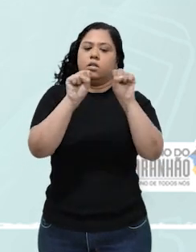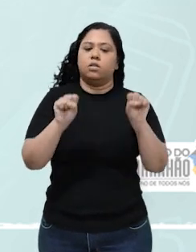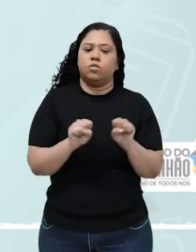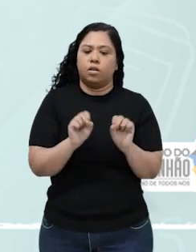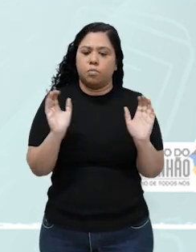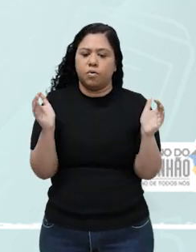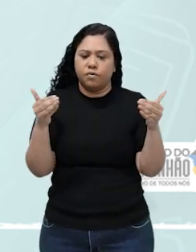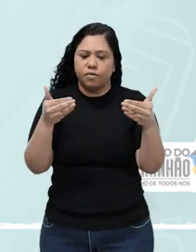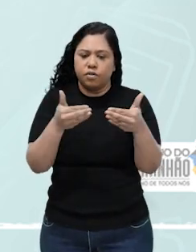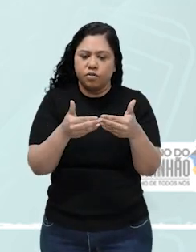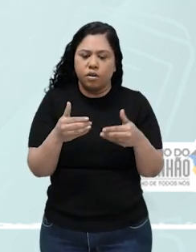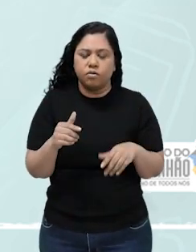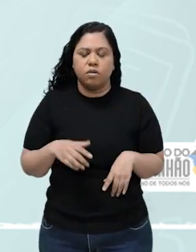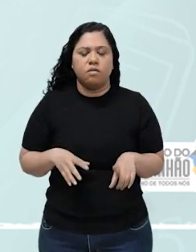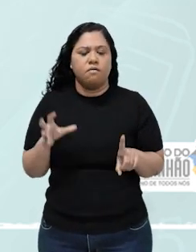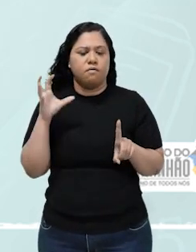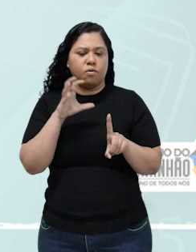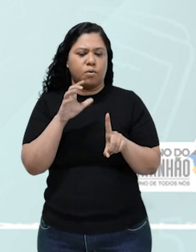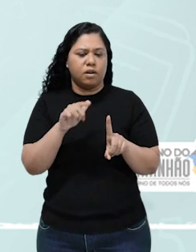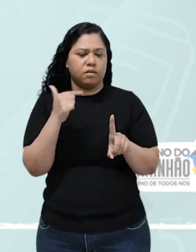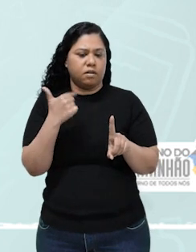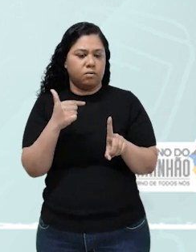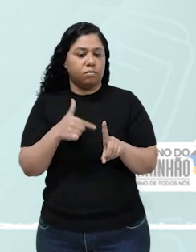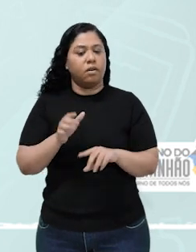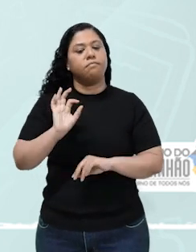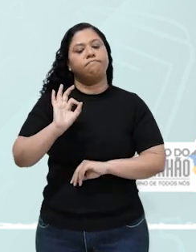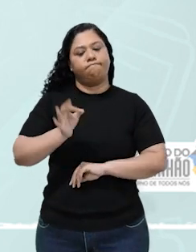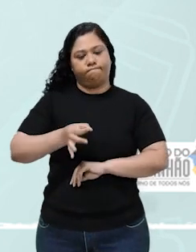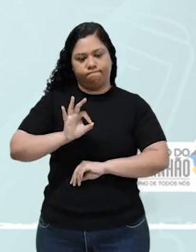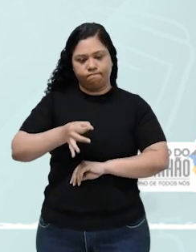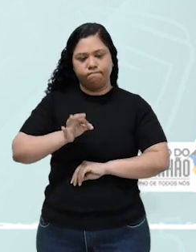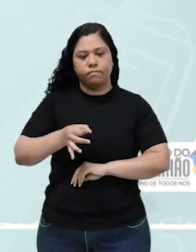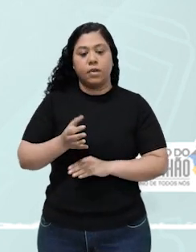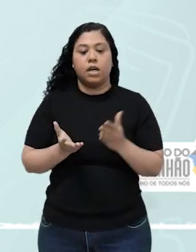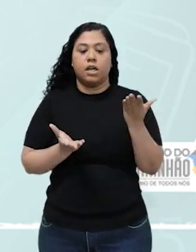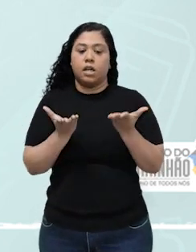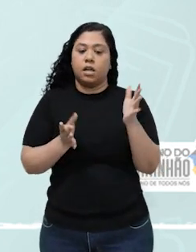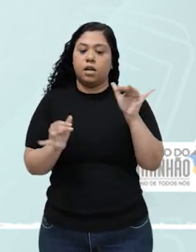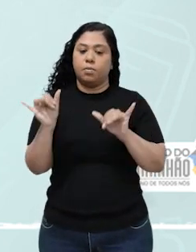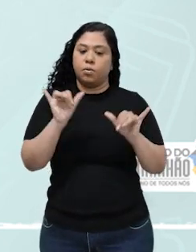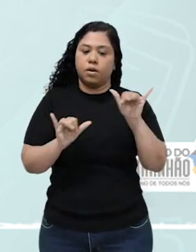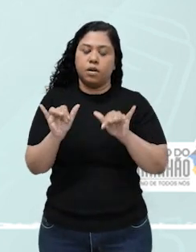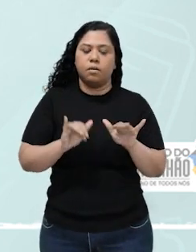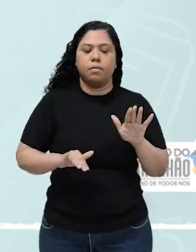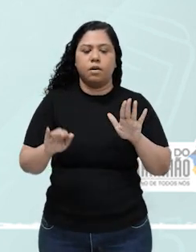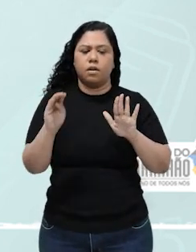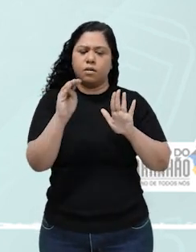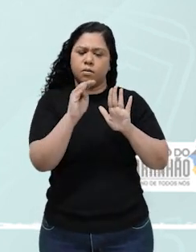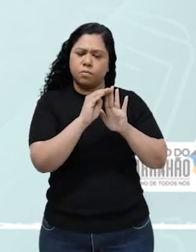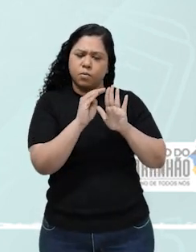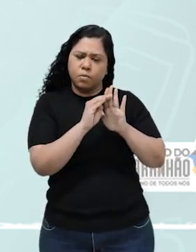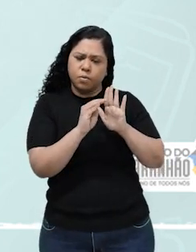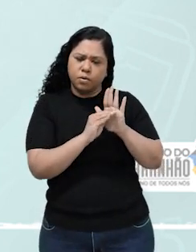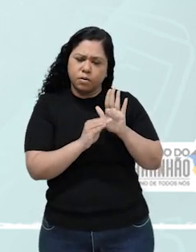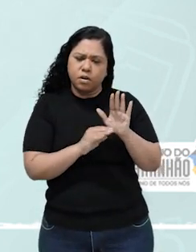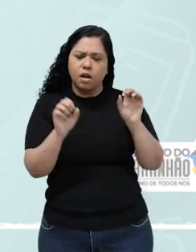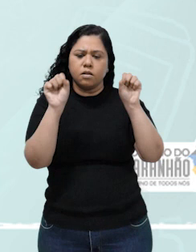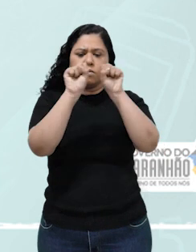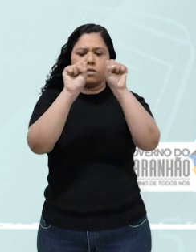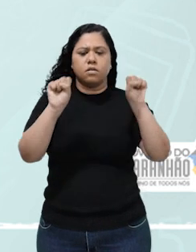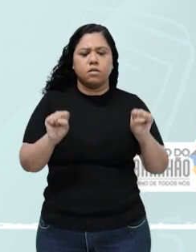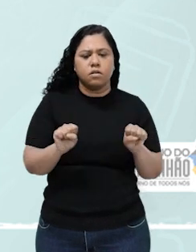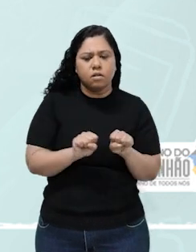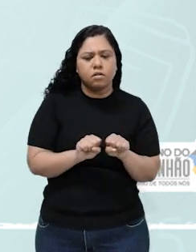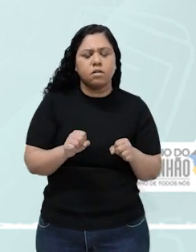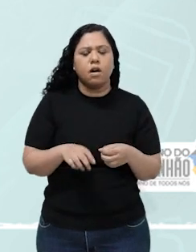de matéria com o meio ambiente. Correto. No equilíbrio químico, as propriedades macroscópicas do sistema,